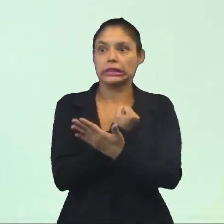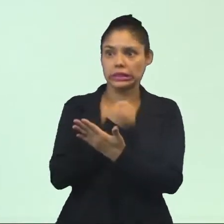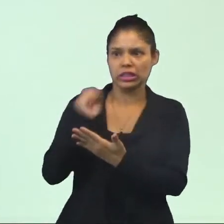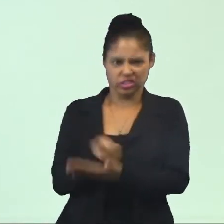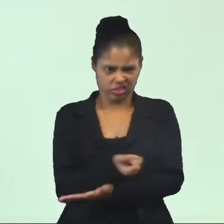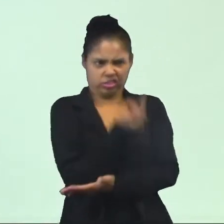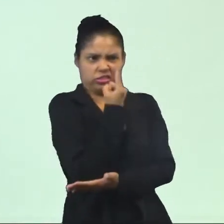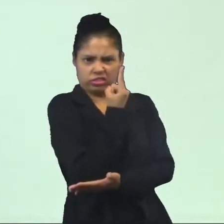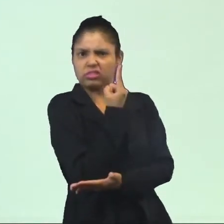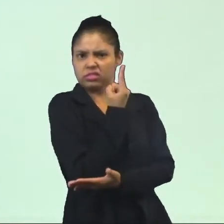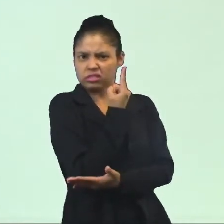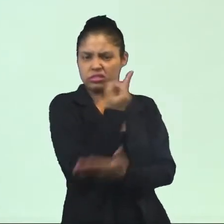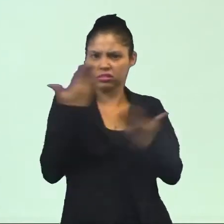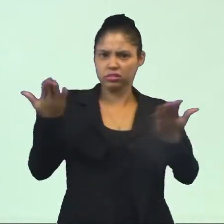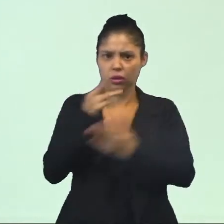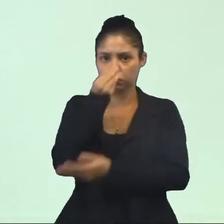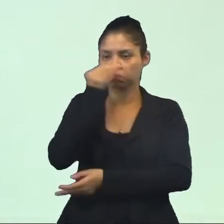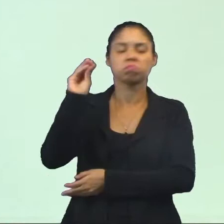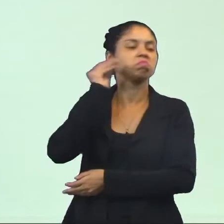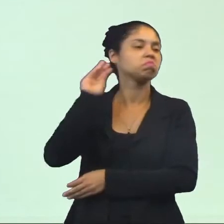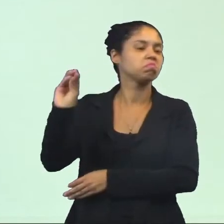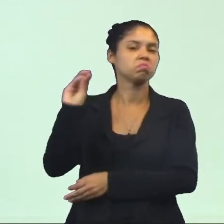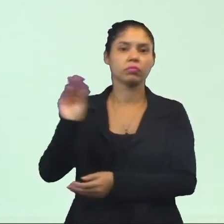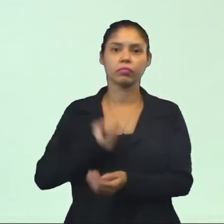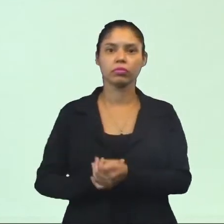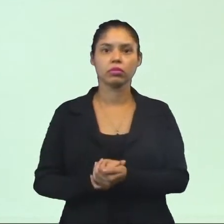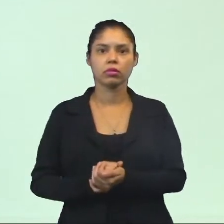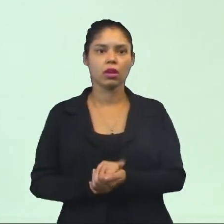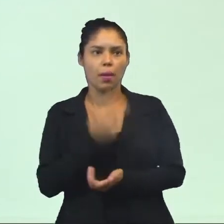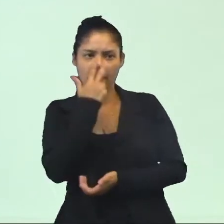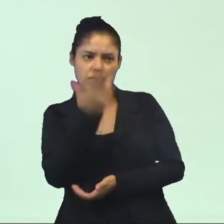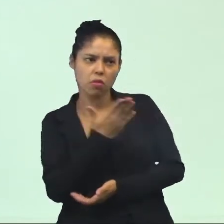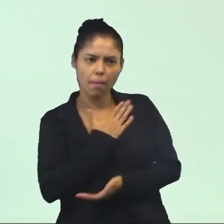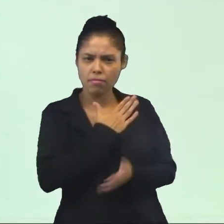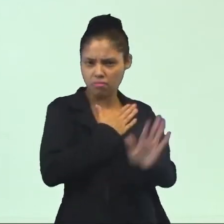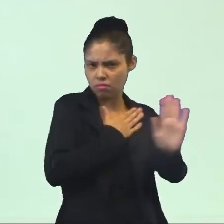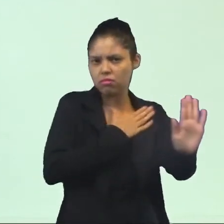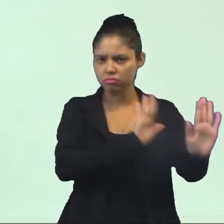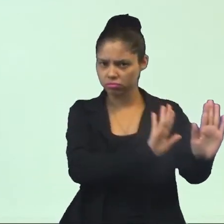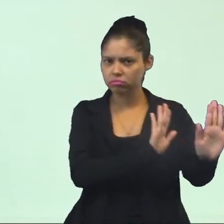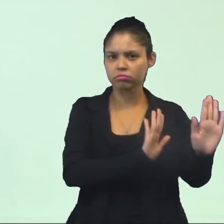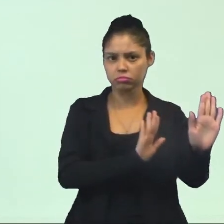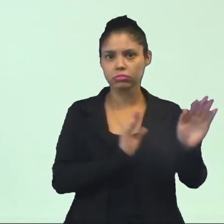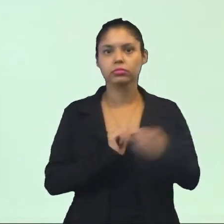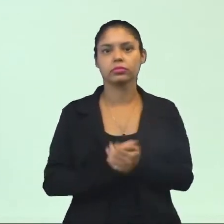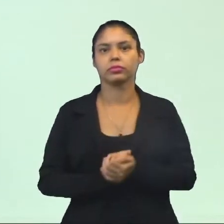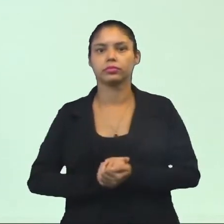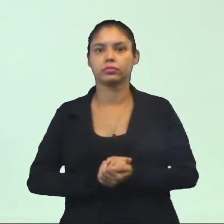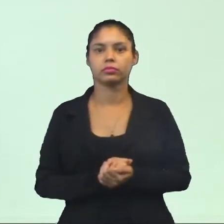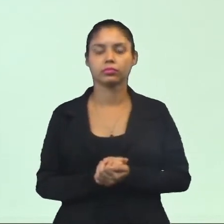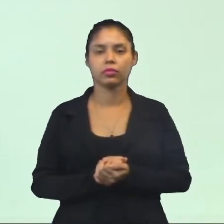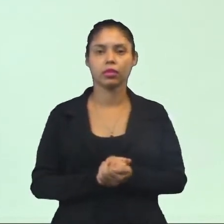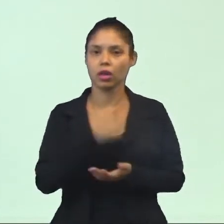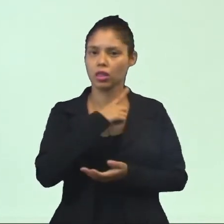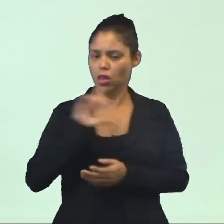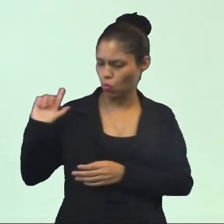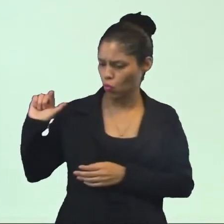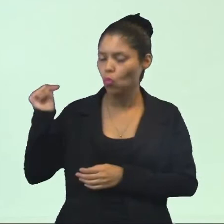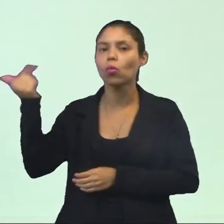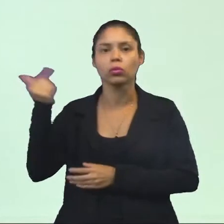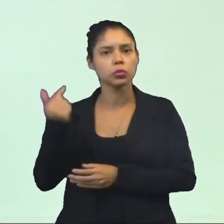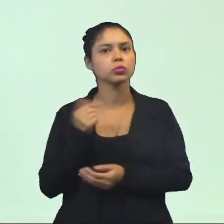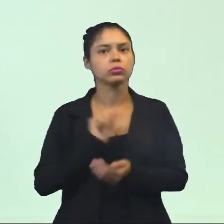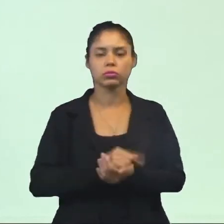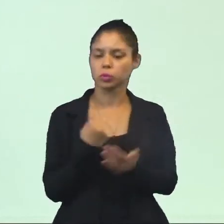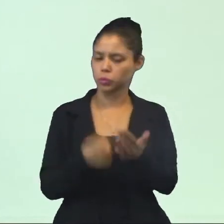estranha. E aí a gente discrimina. Ah, essa daqui é mais parecida com a minha. Então a gente tem um outro trato